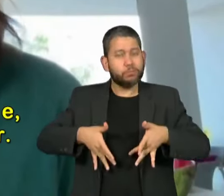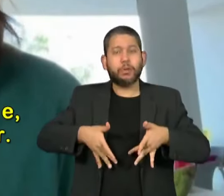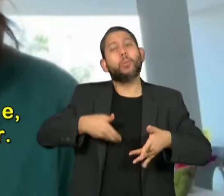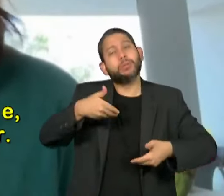faz com o dolor.